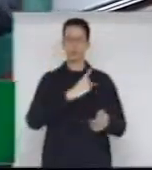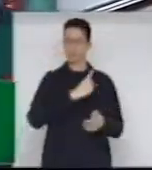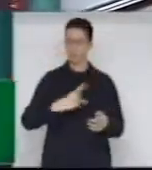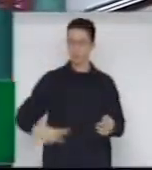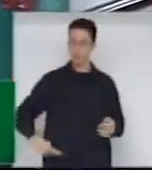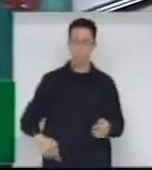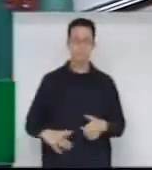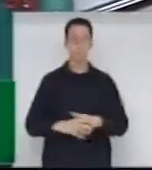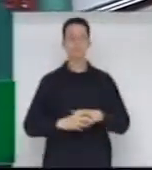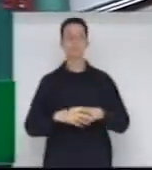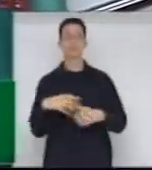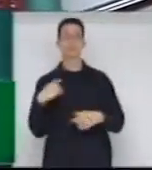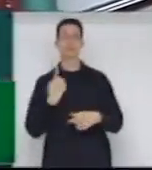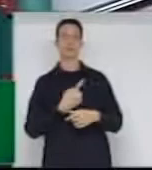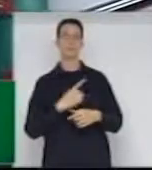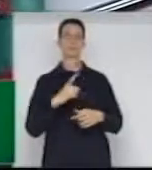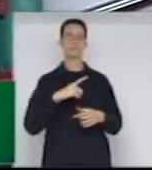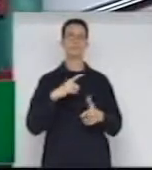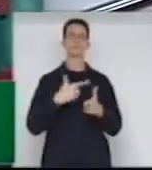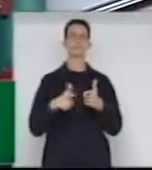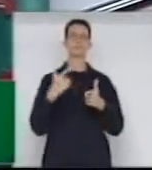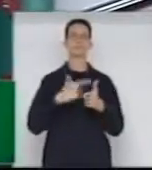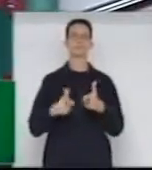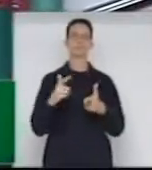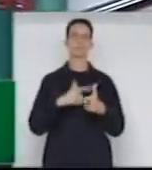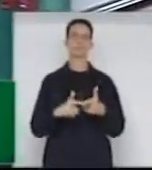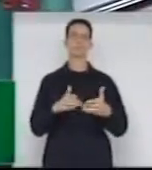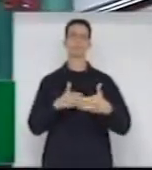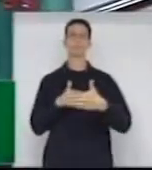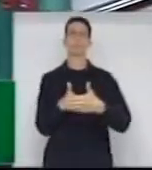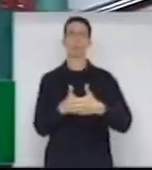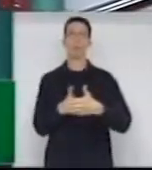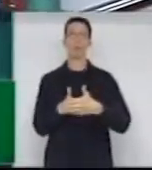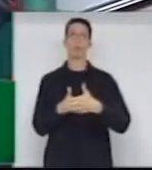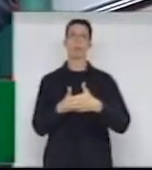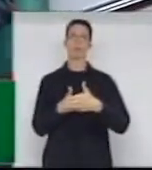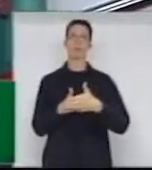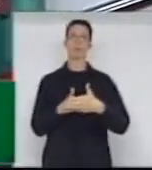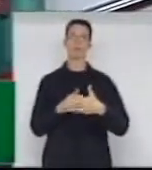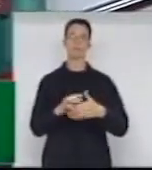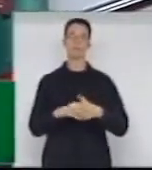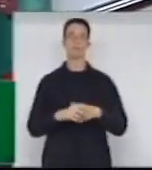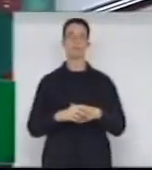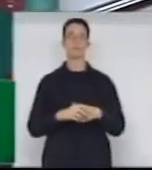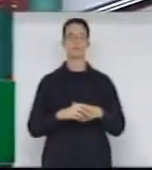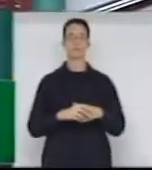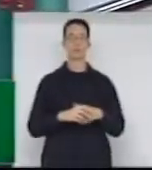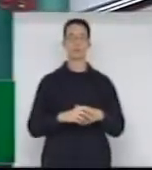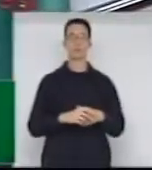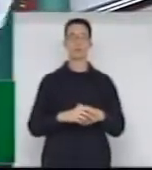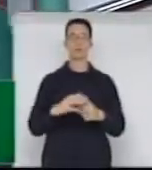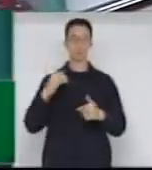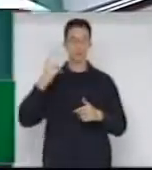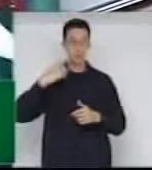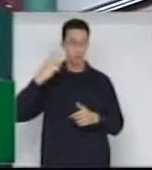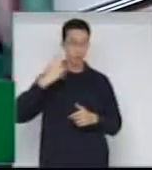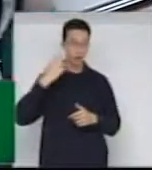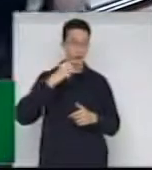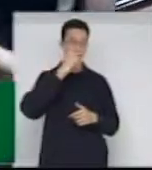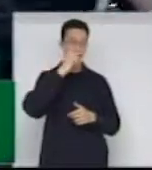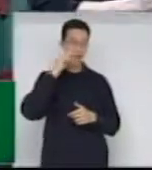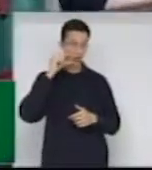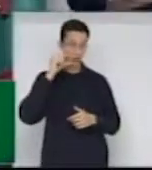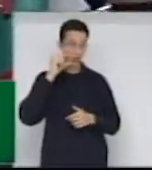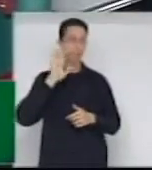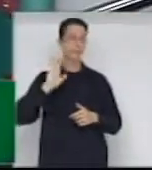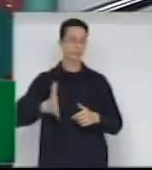Nós estamos dentro de um impasse. Aliás, impasse, deputado disseu, que eu já havia anunciado aqui quando a gente tratou daquela questão do